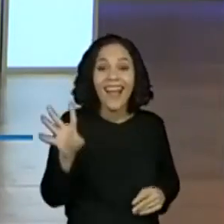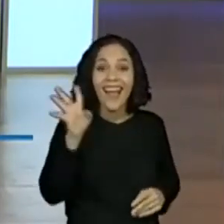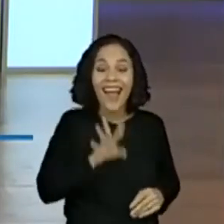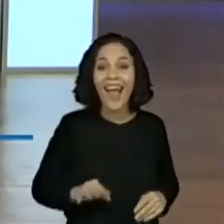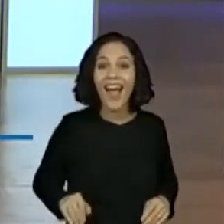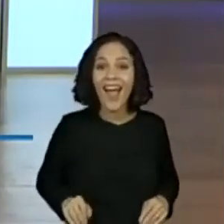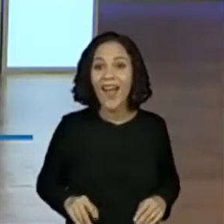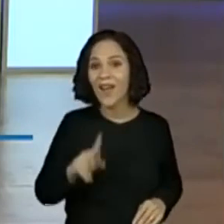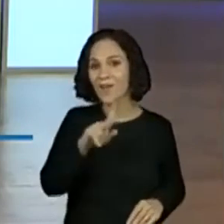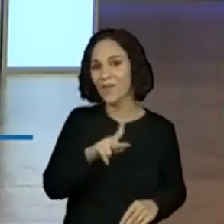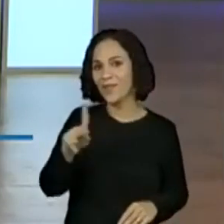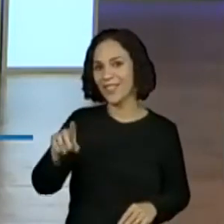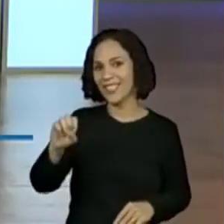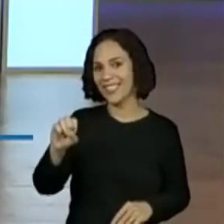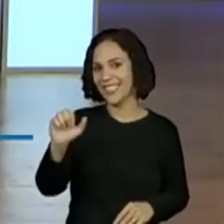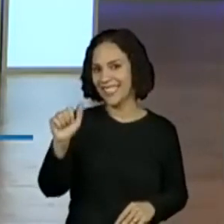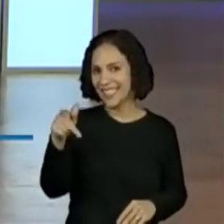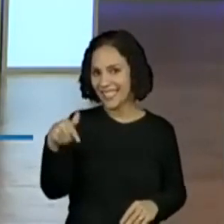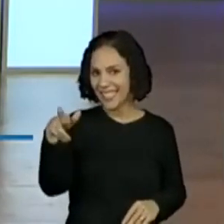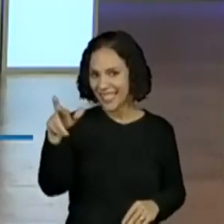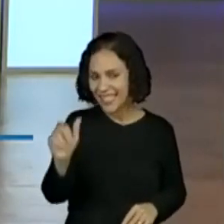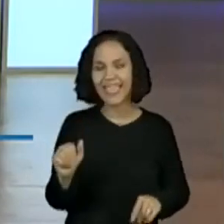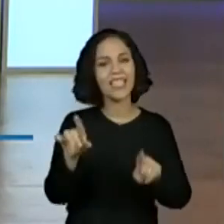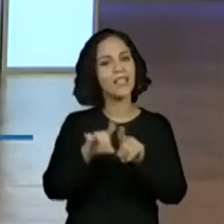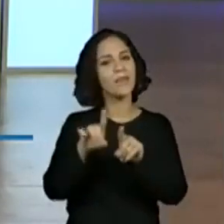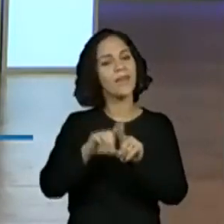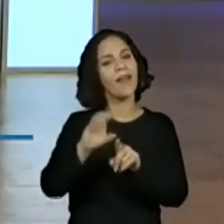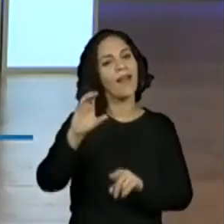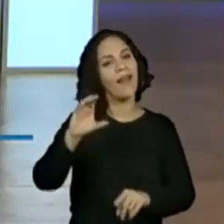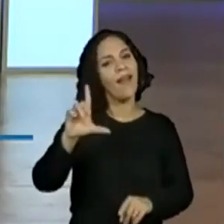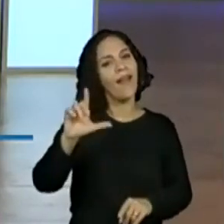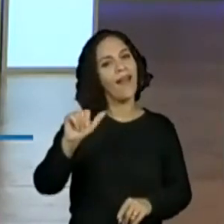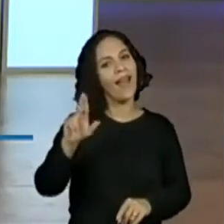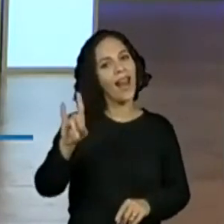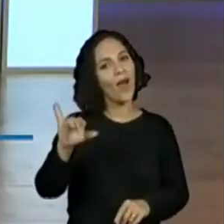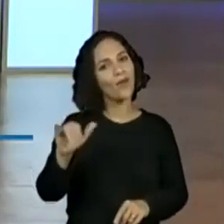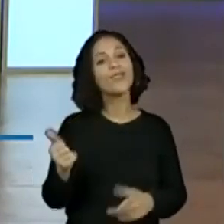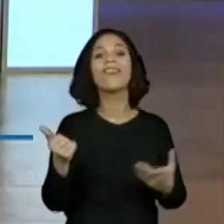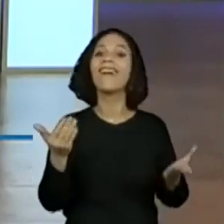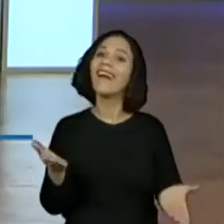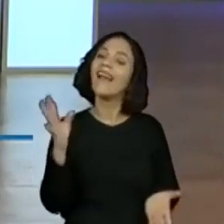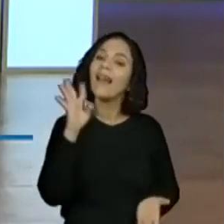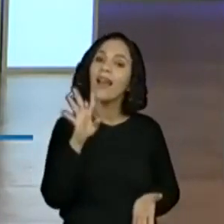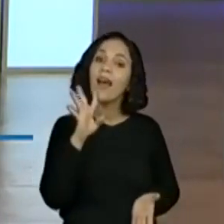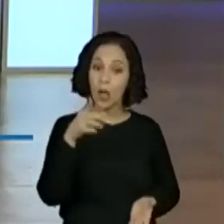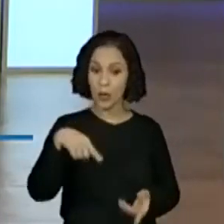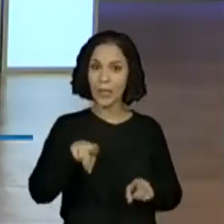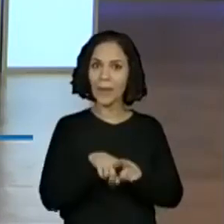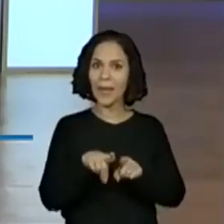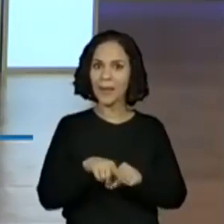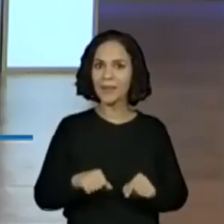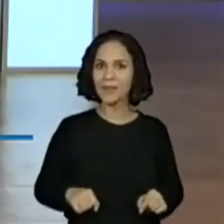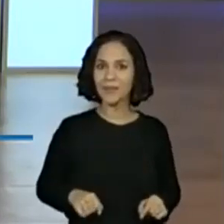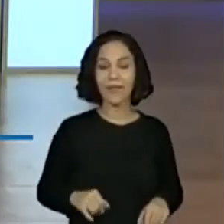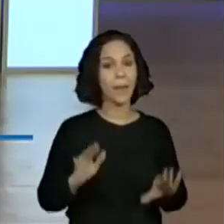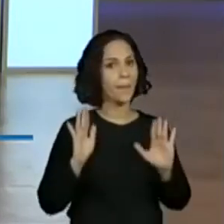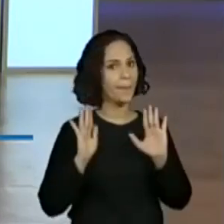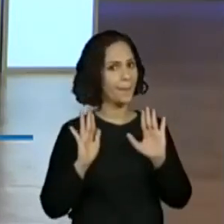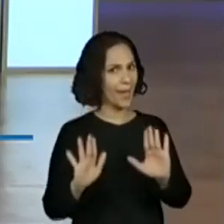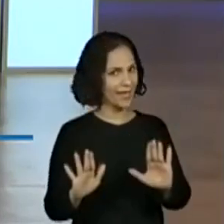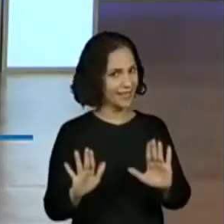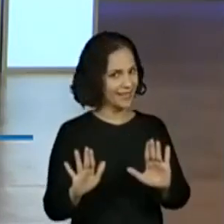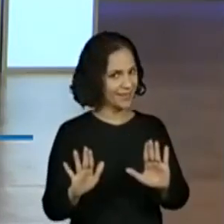Professora Sandra, professora Cláudia. Olha que dez! Nós também teremos um. Mas,